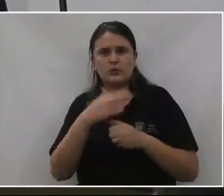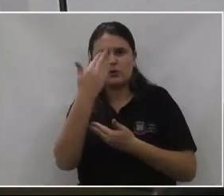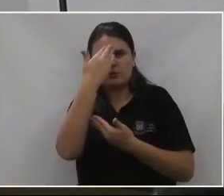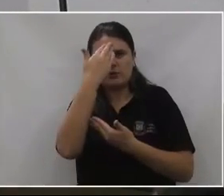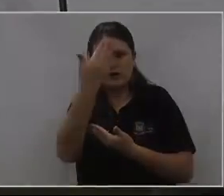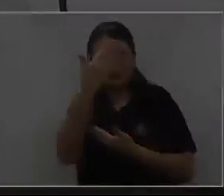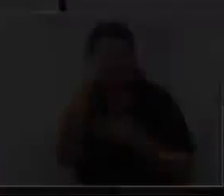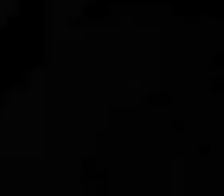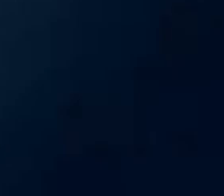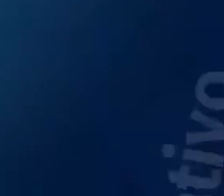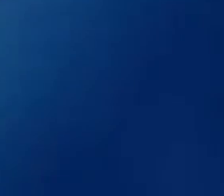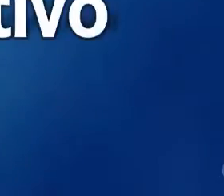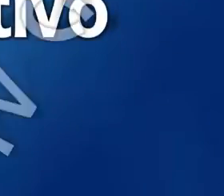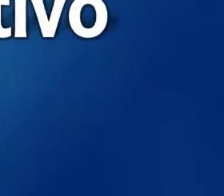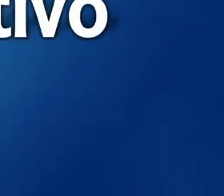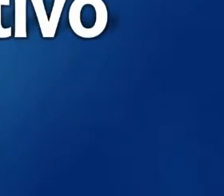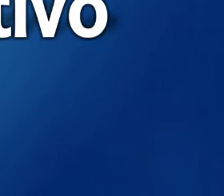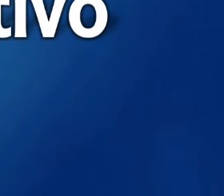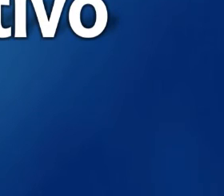atenção.